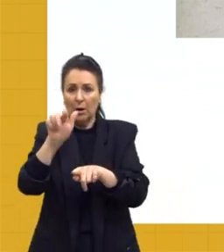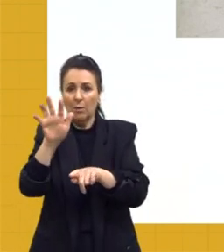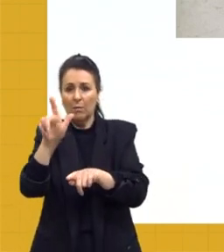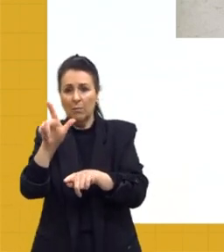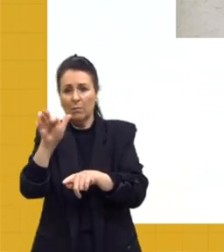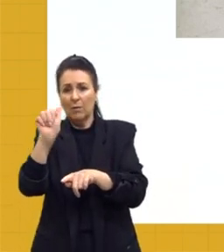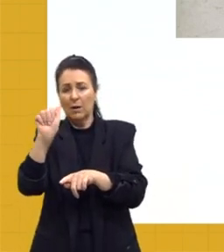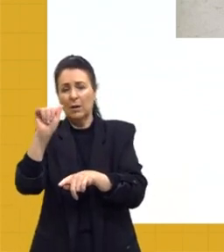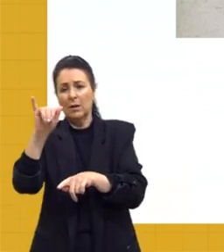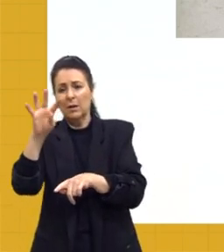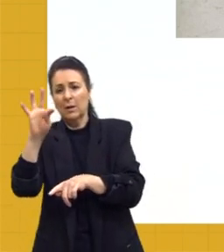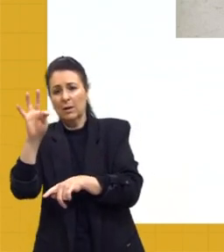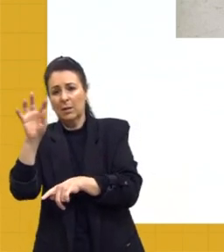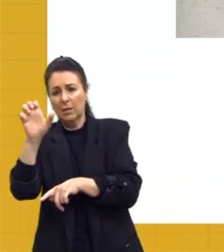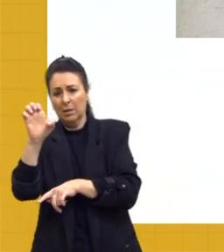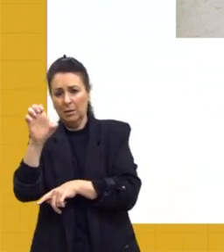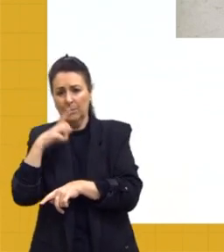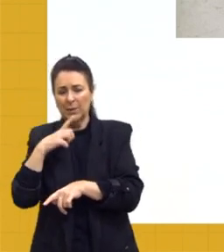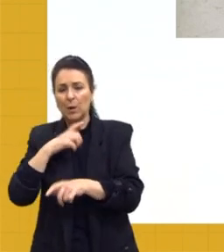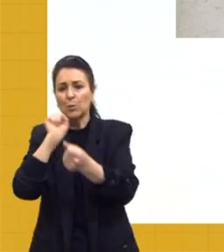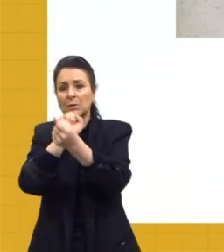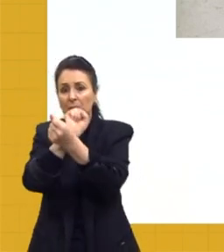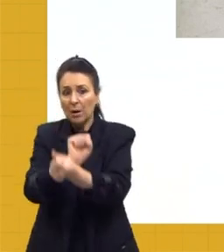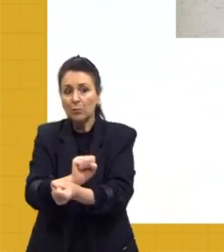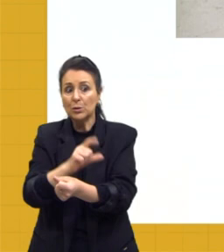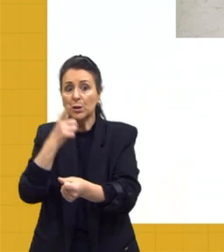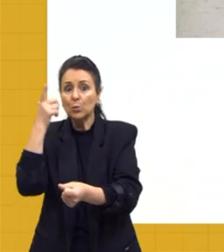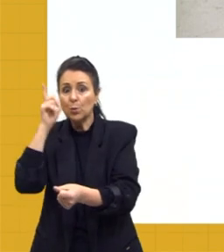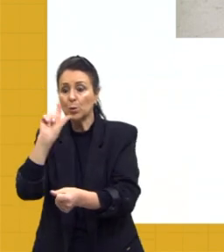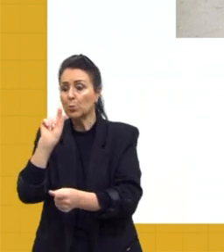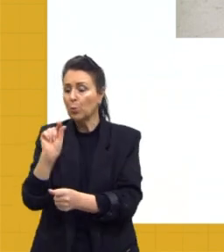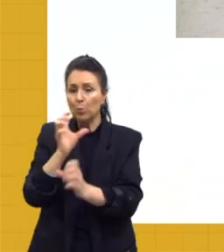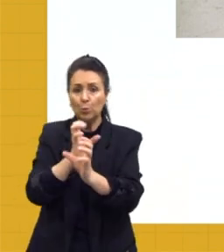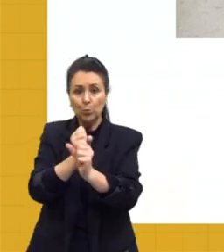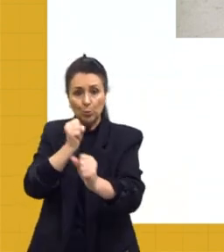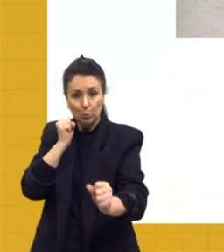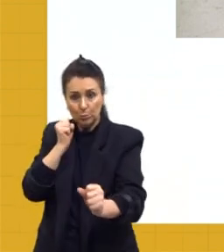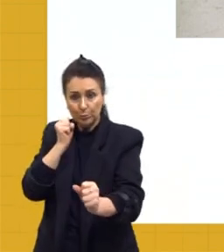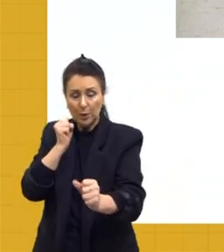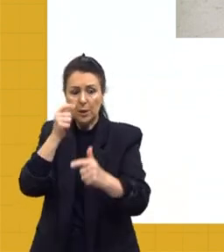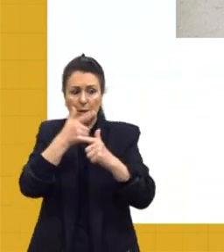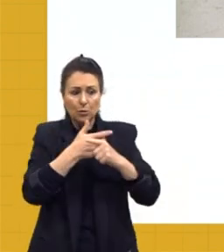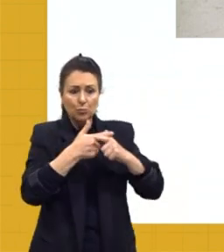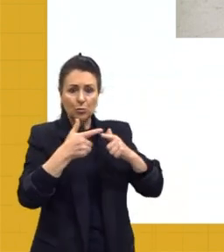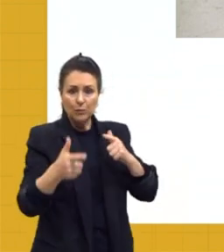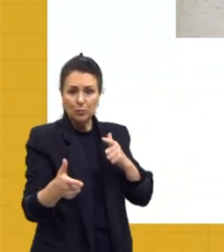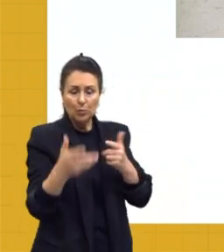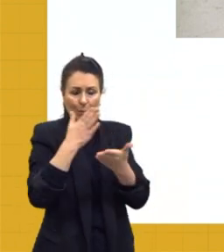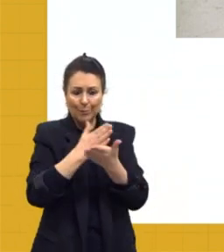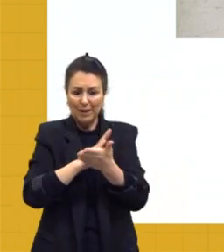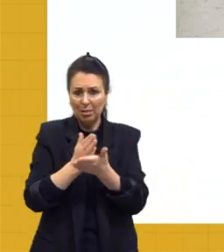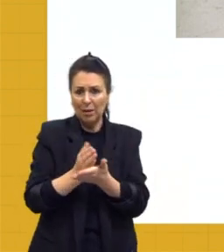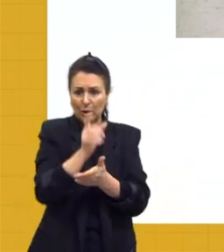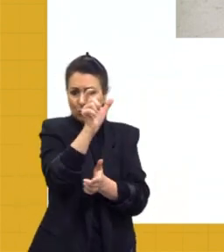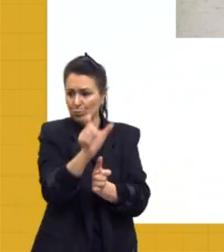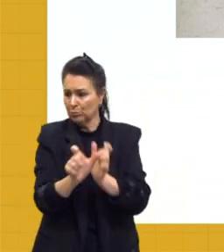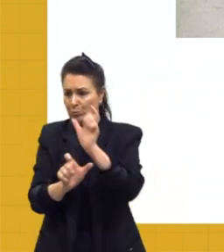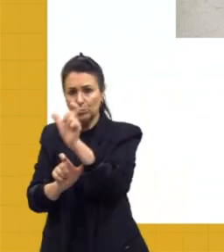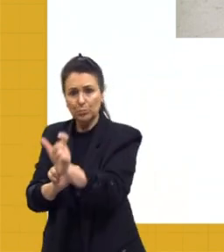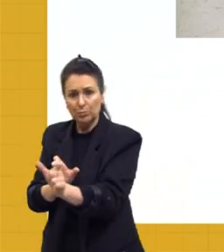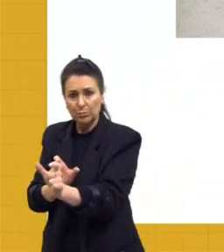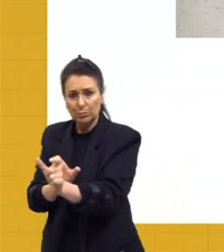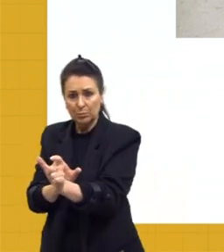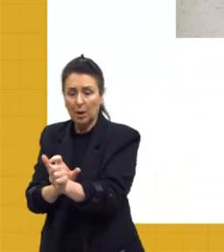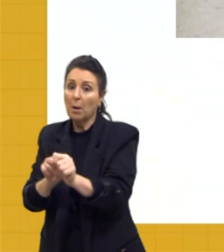com uma parte do lucro daquilo que eles produziam. Geralmente, eles dividiam metade-metade, essa divisão podia ser